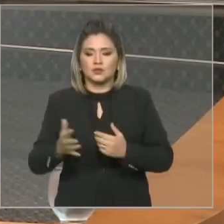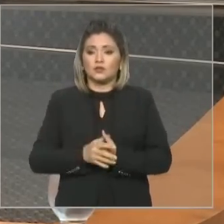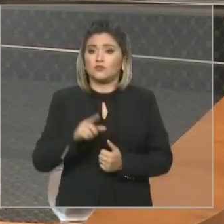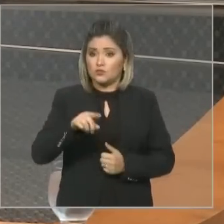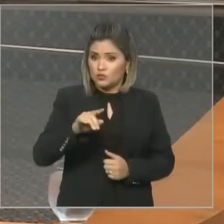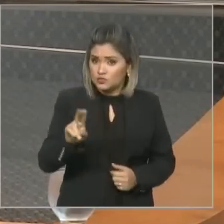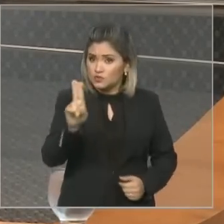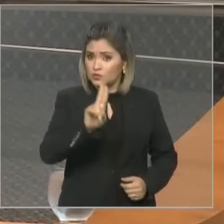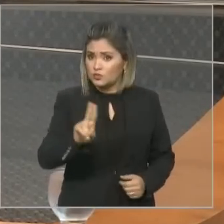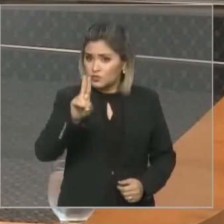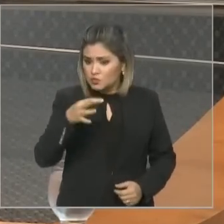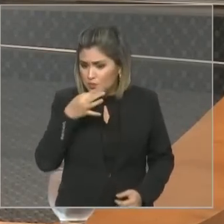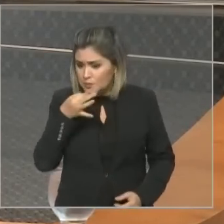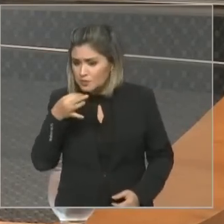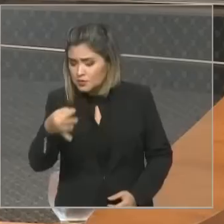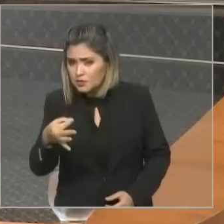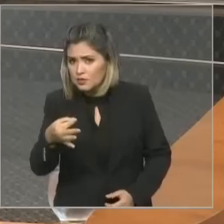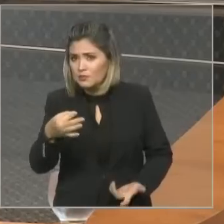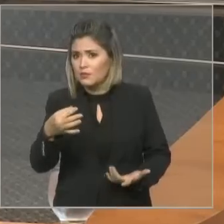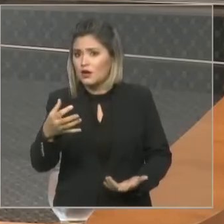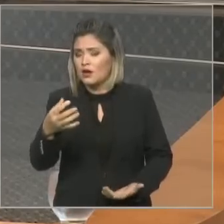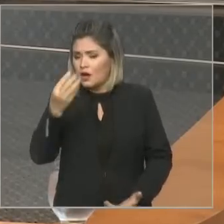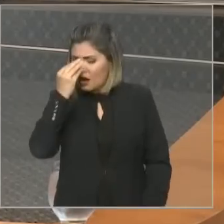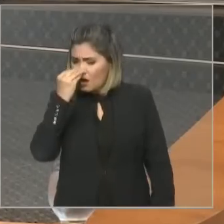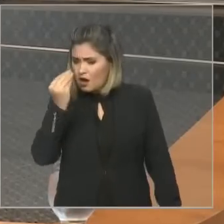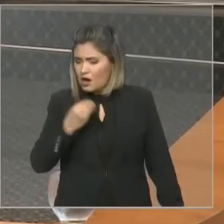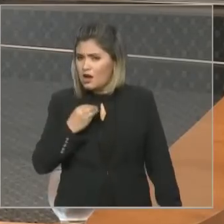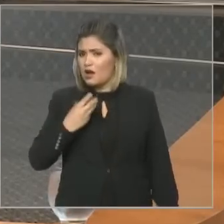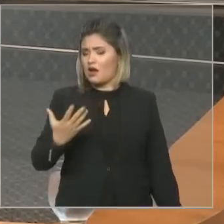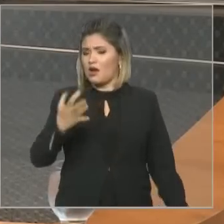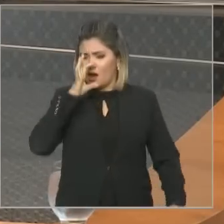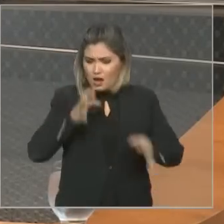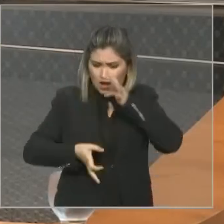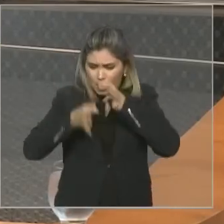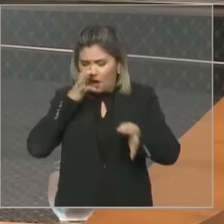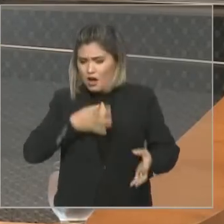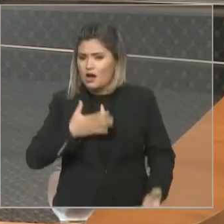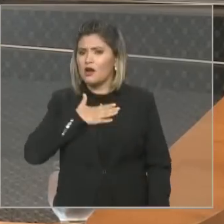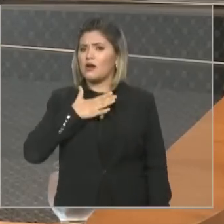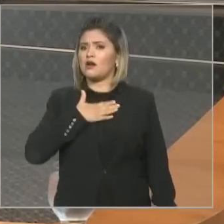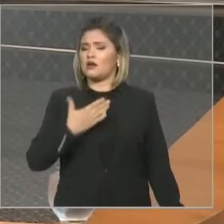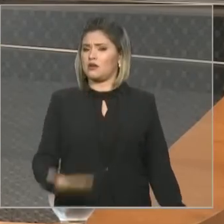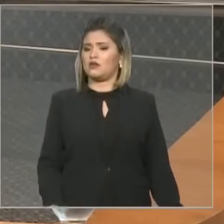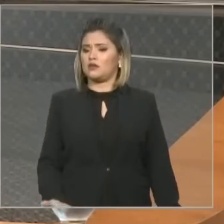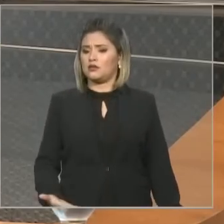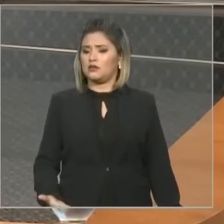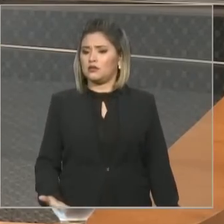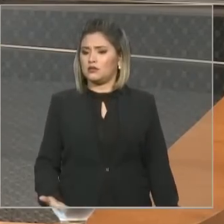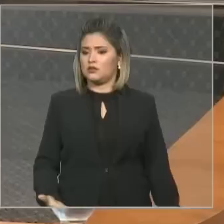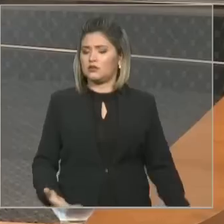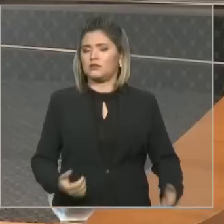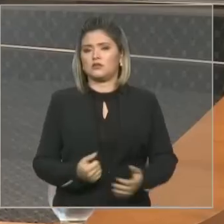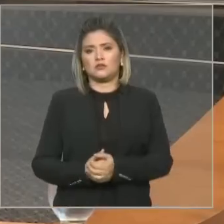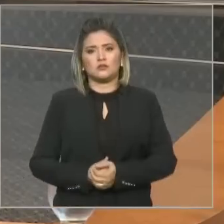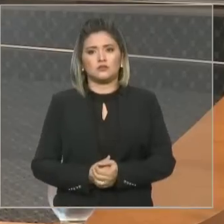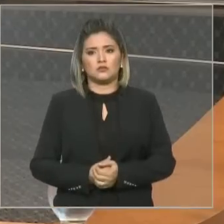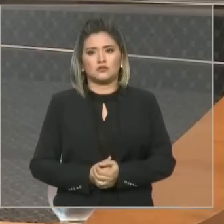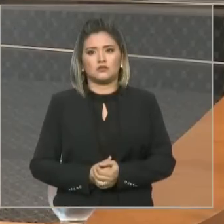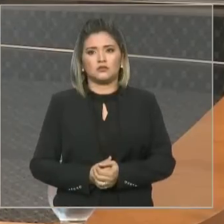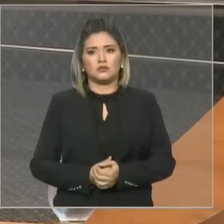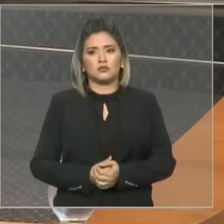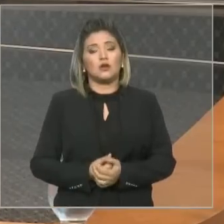ofender. você me ofender. Procure as construções suas. Eu verei, V. Exª aqui, tomando essas posições de herói.